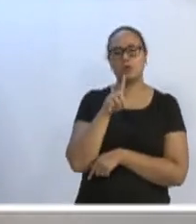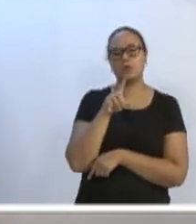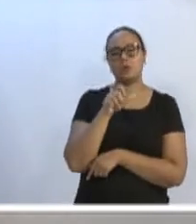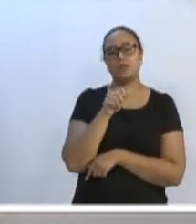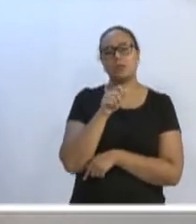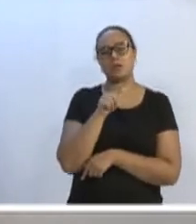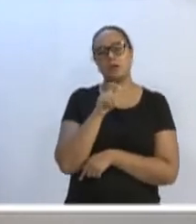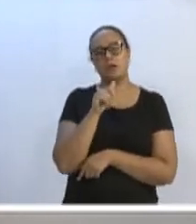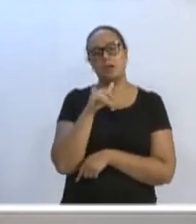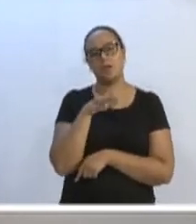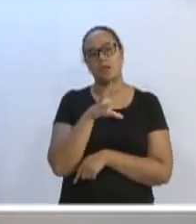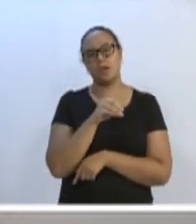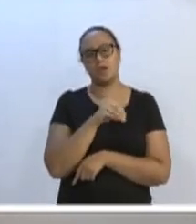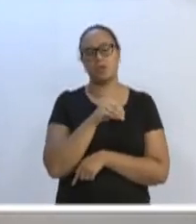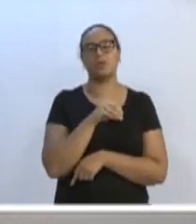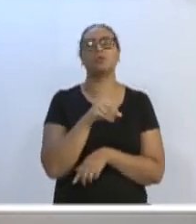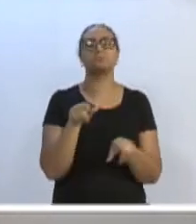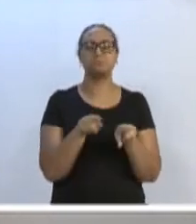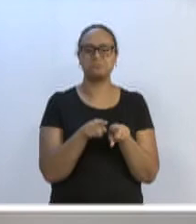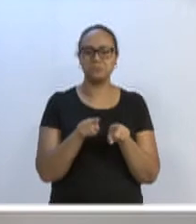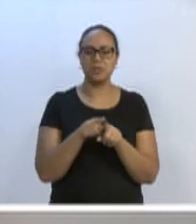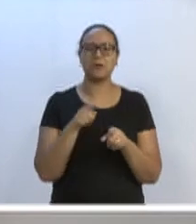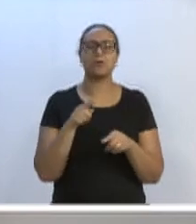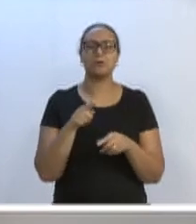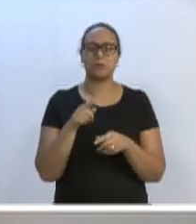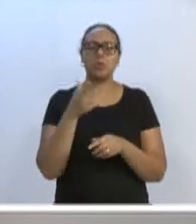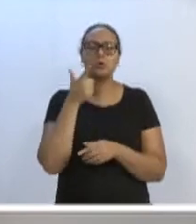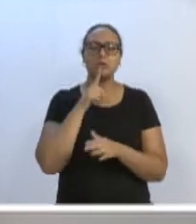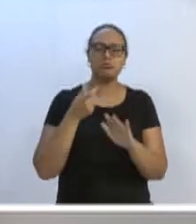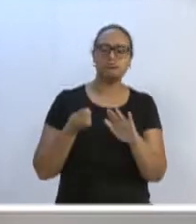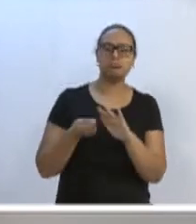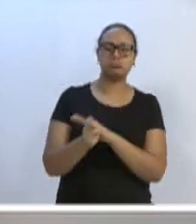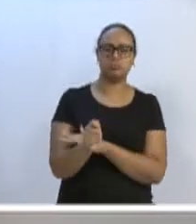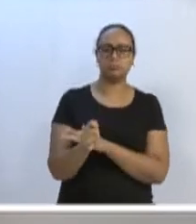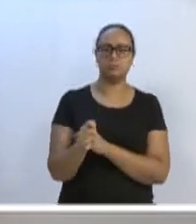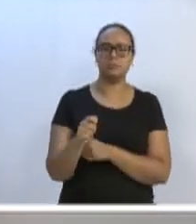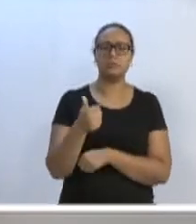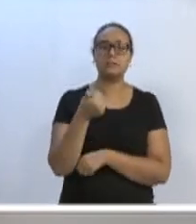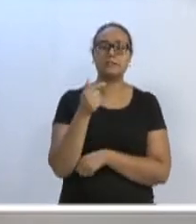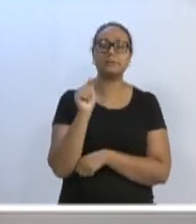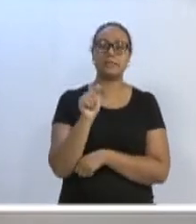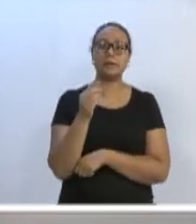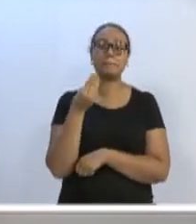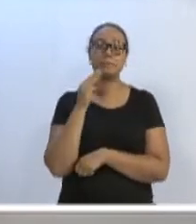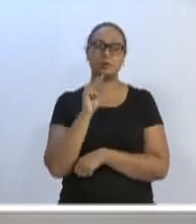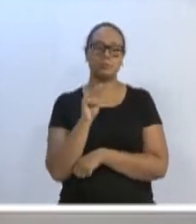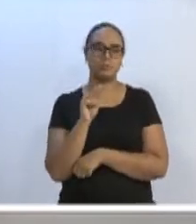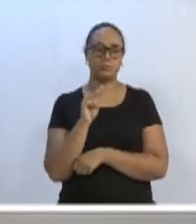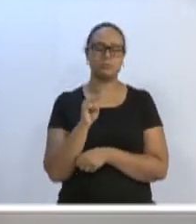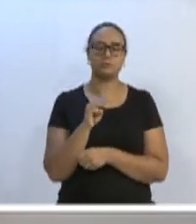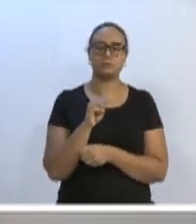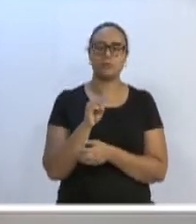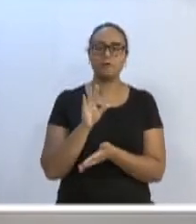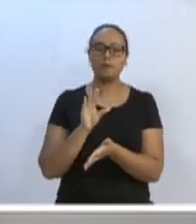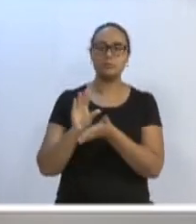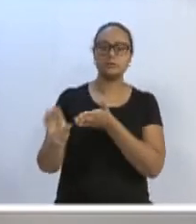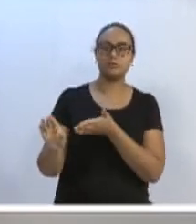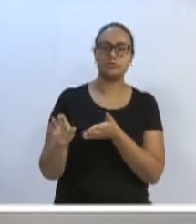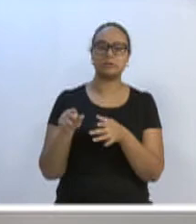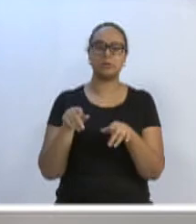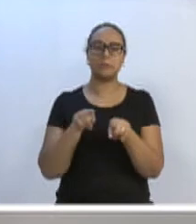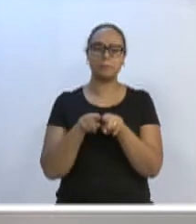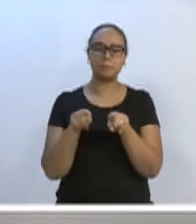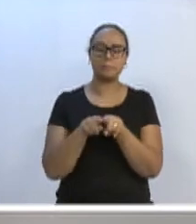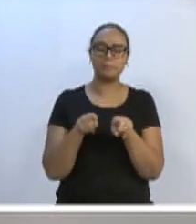como coordenador do Fórum Parlamentar Catarinense uma quantia no valor de 17 milhões que vão ser investidos na mobilidade urbana